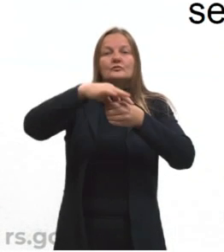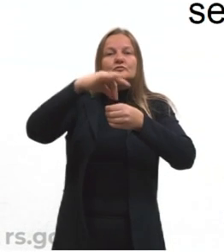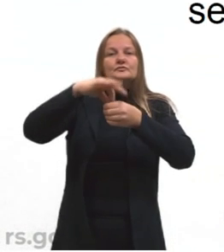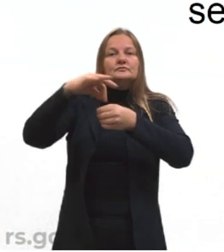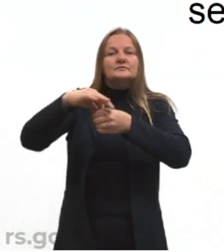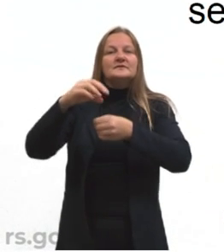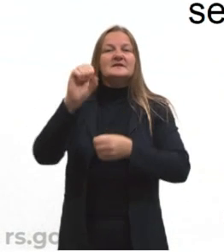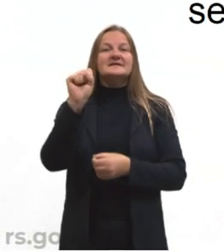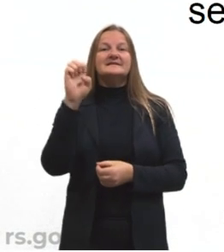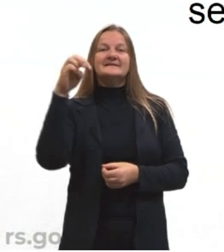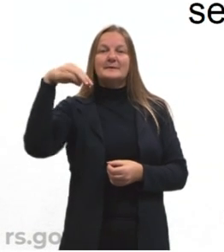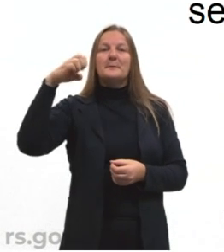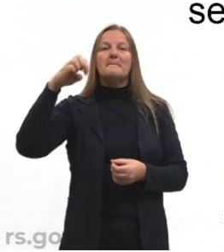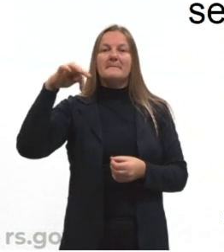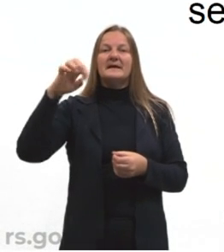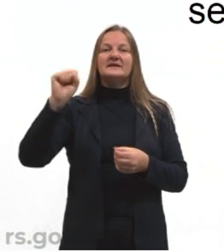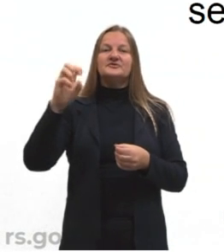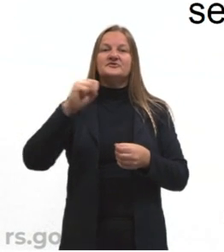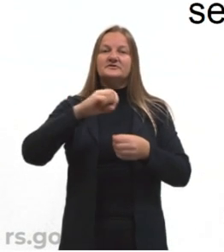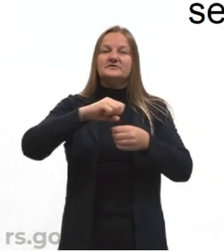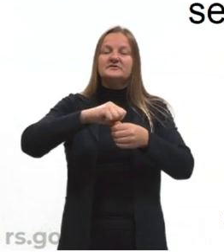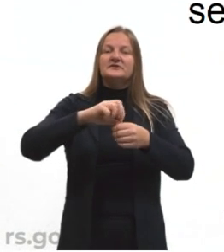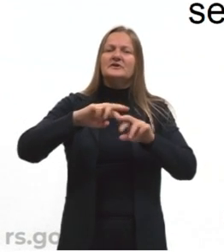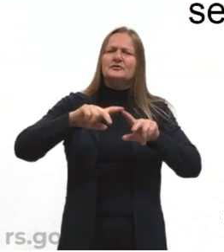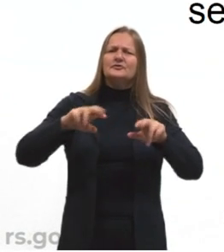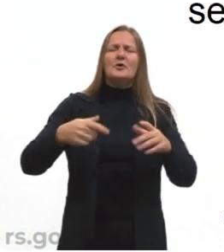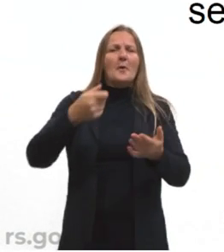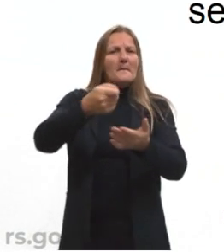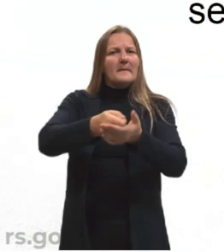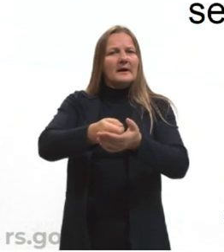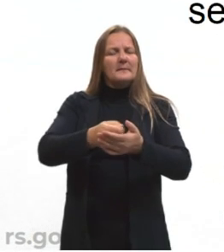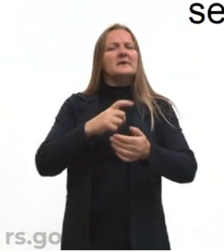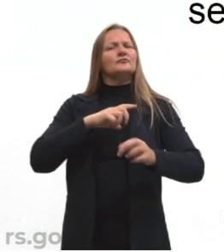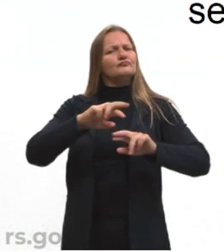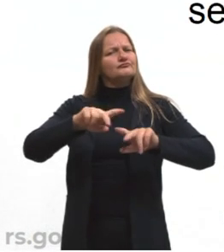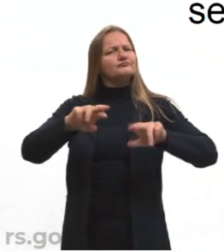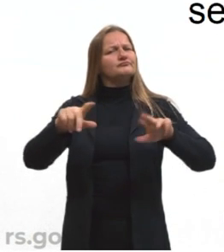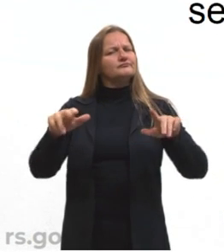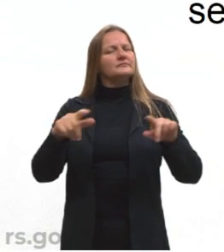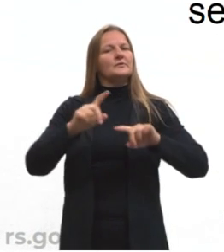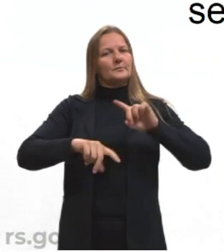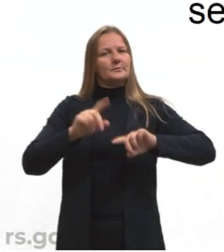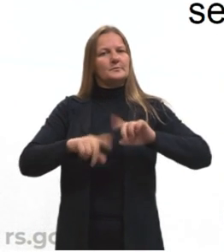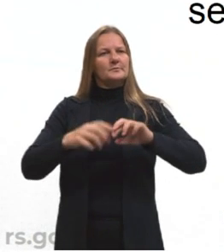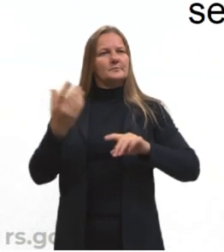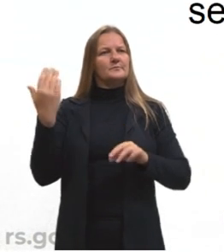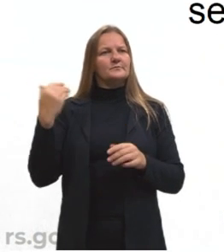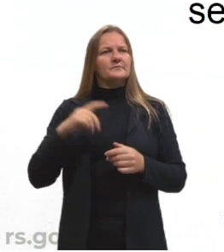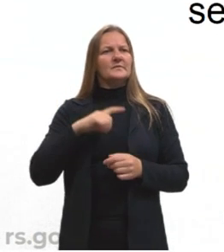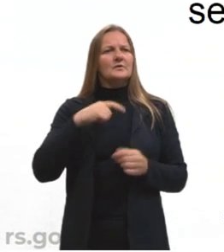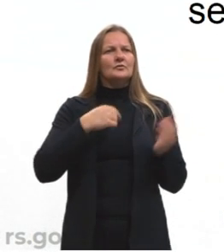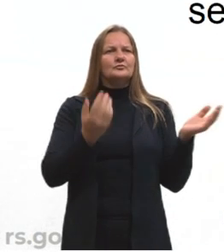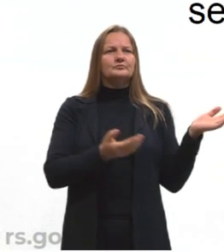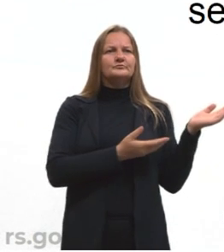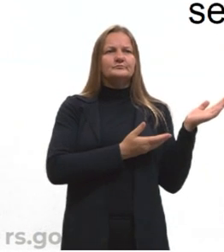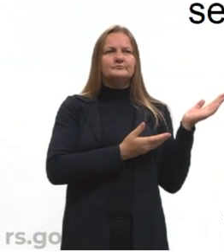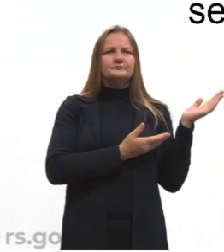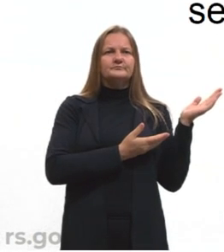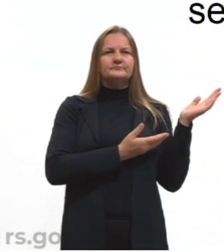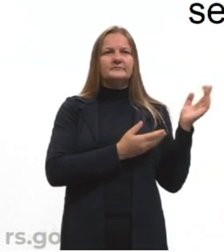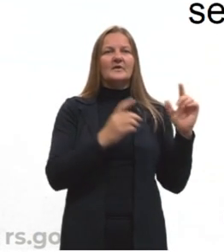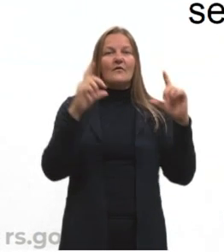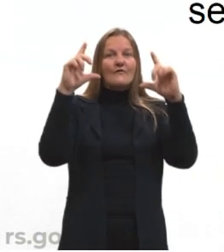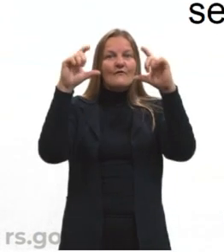Porém, na ausência dessas, o pagamento se dava através de outros bens. Aqui embaixo, eu trouxe uma imagem para